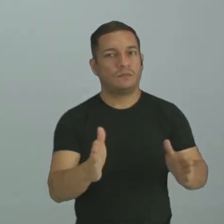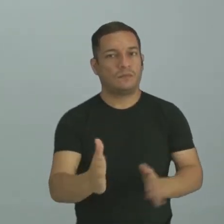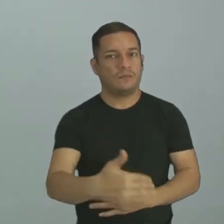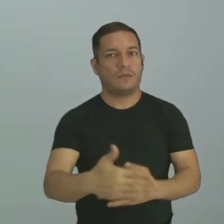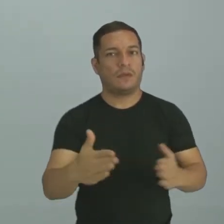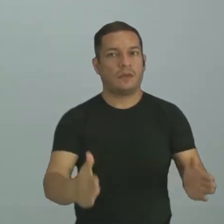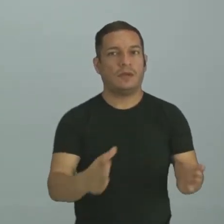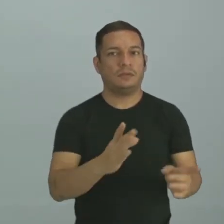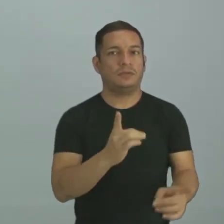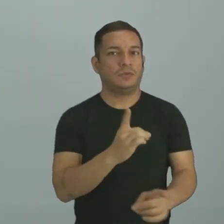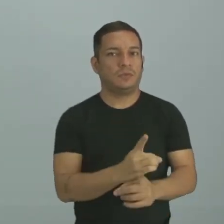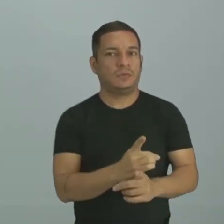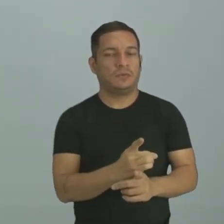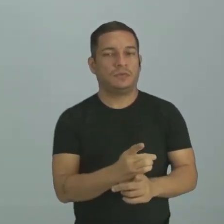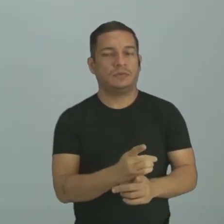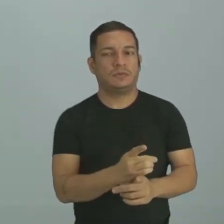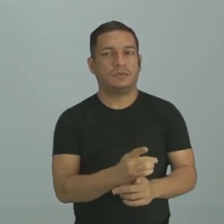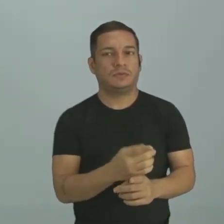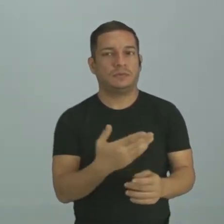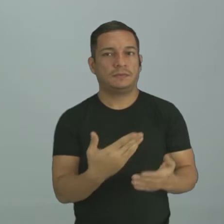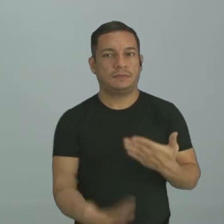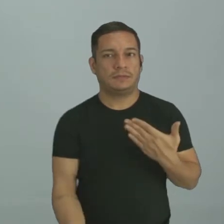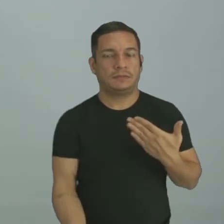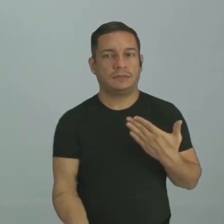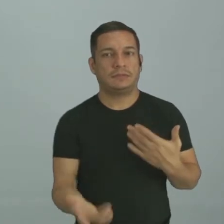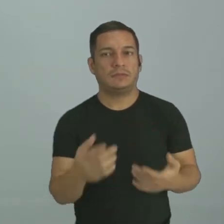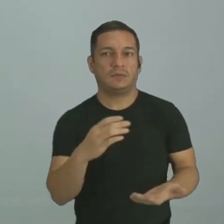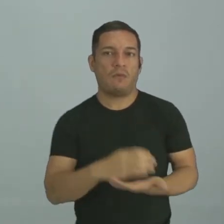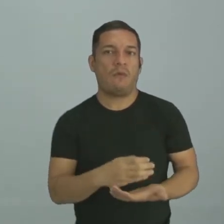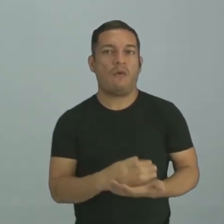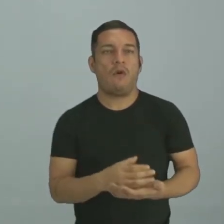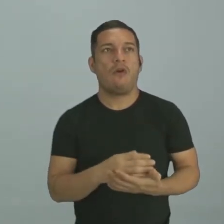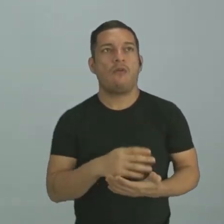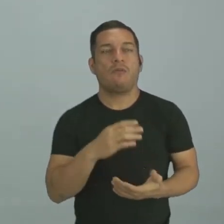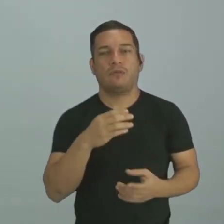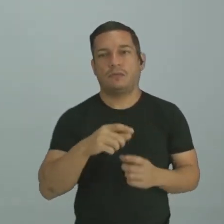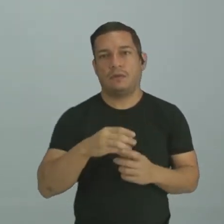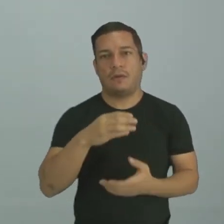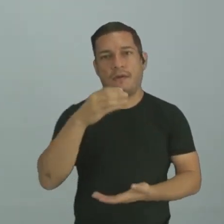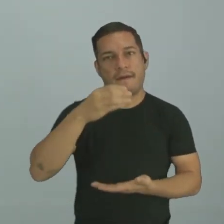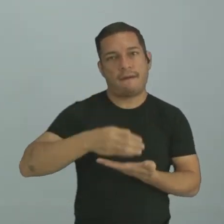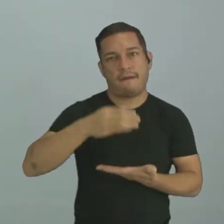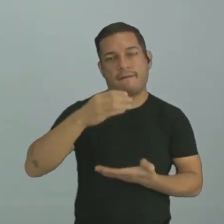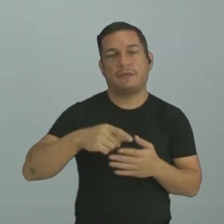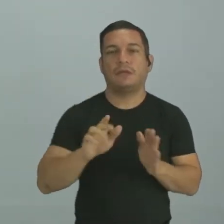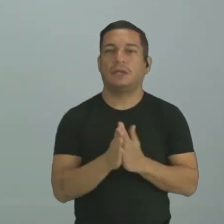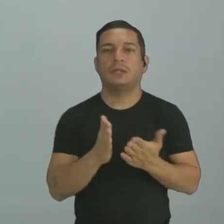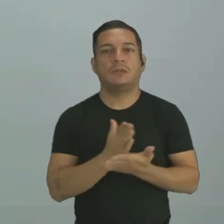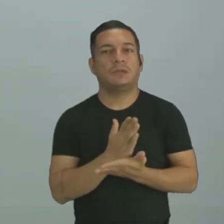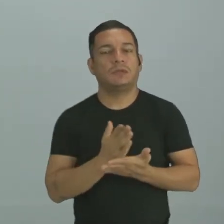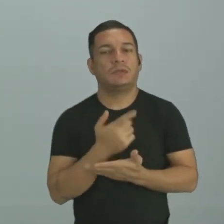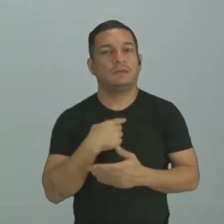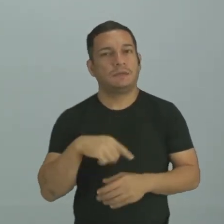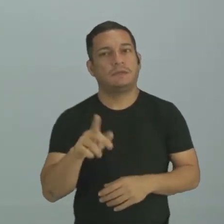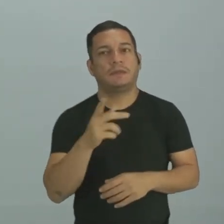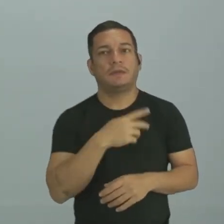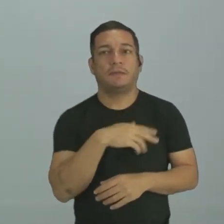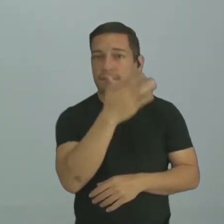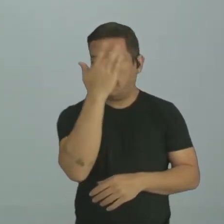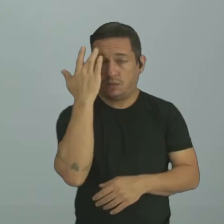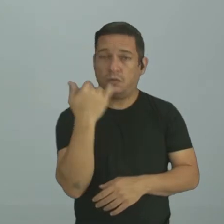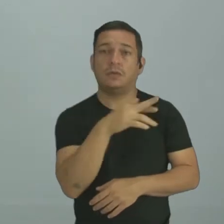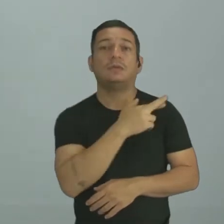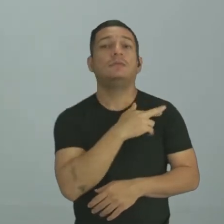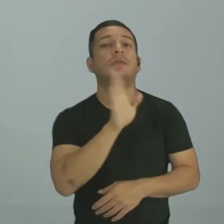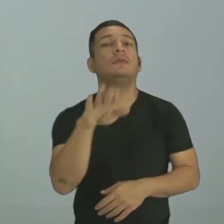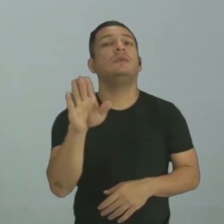achados e perdidos. Você perdeu um copo, a sua garrafinha, um livro. Você vai lá com a pessoa responsável e